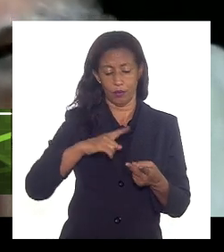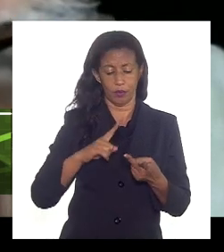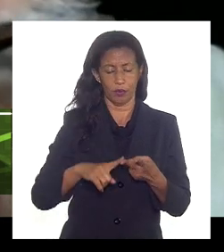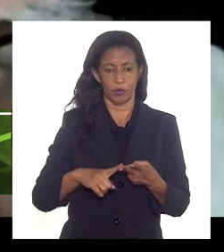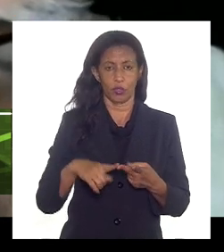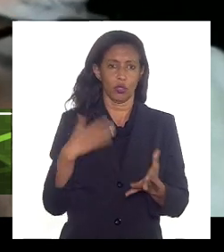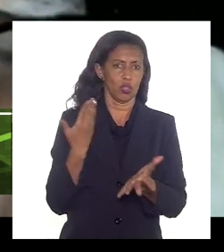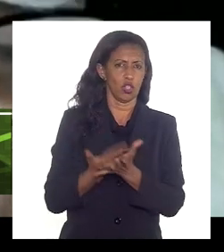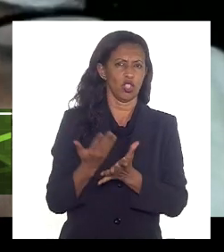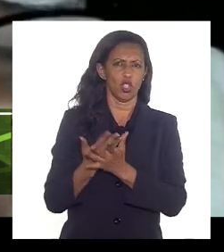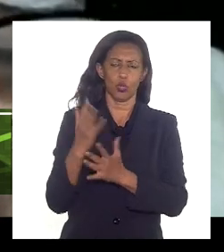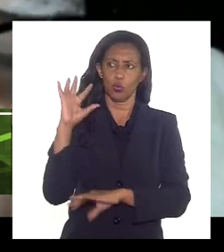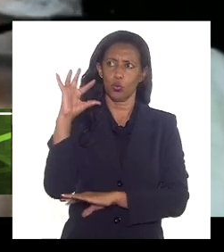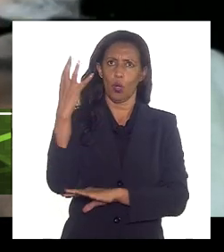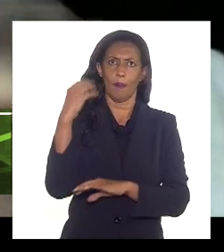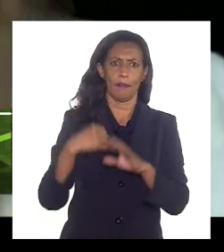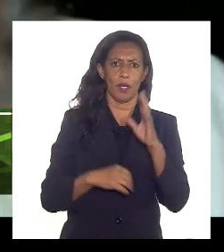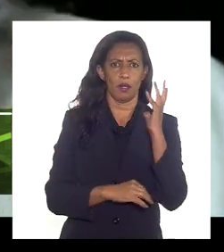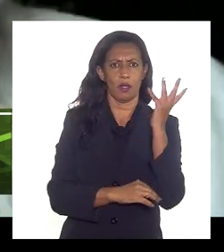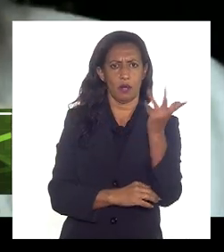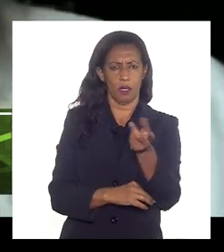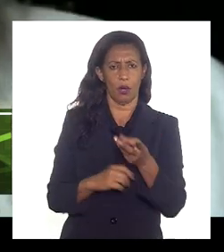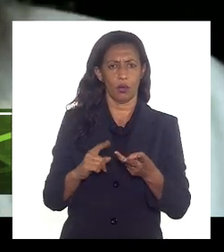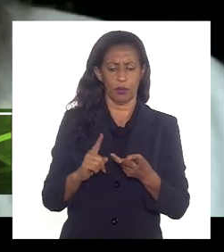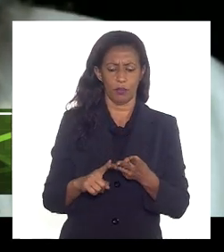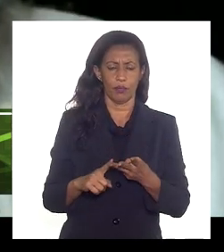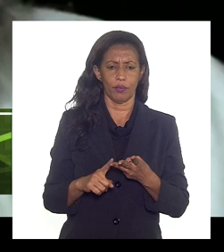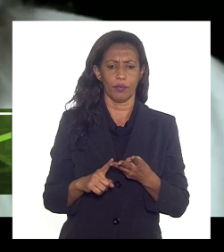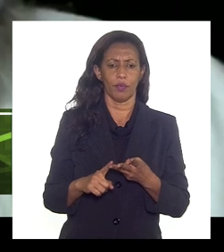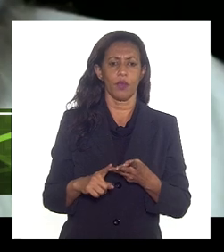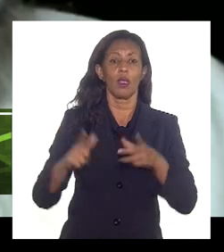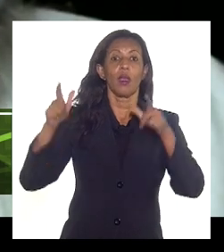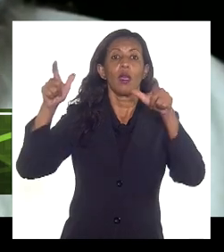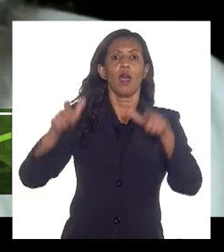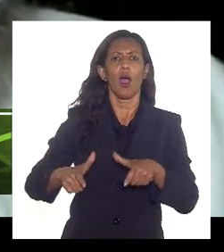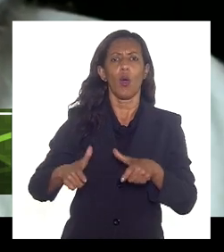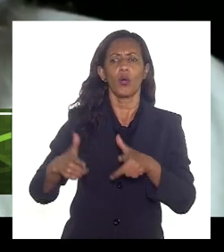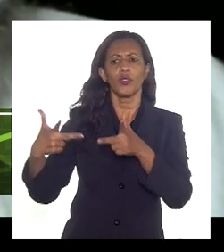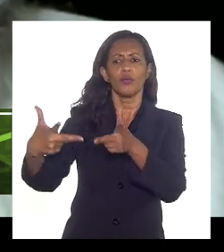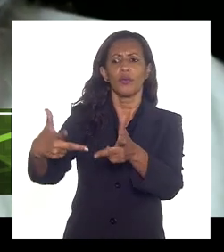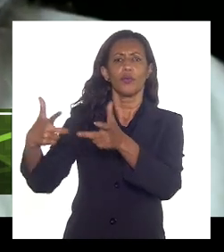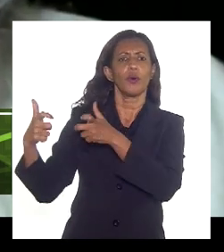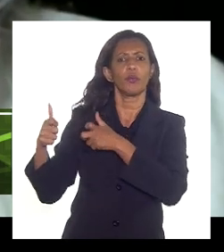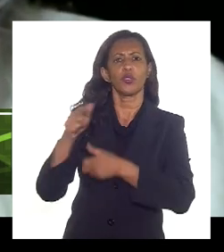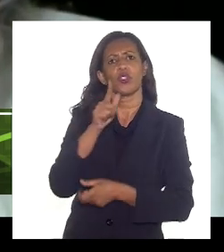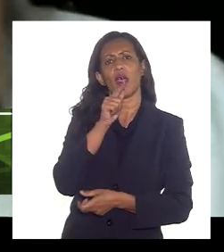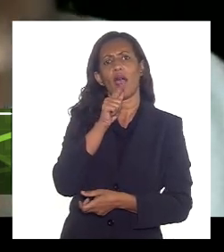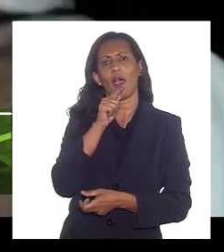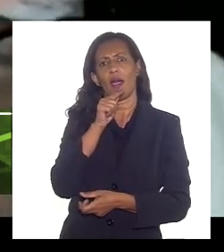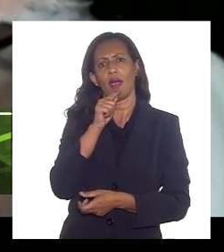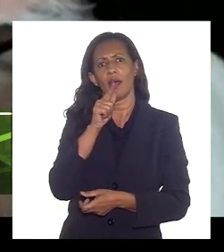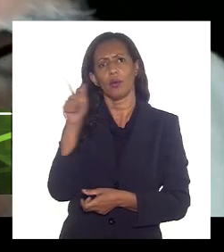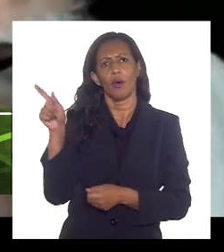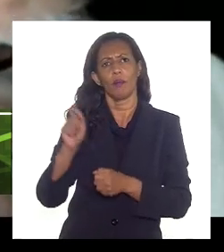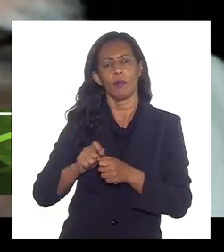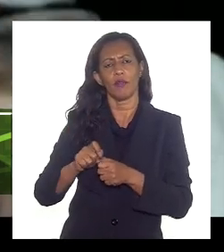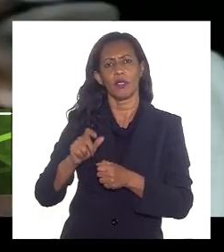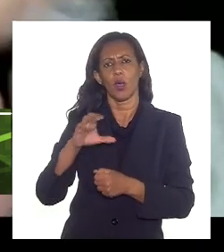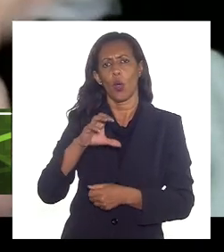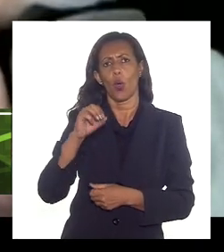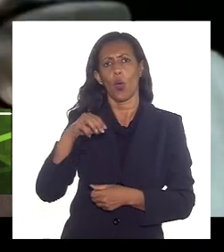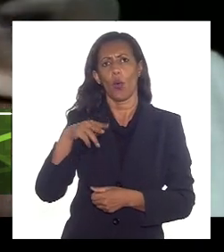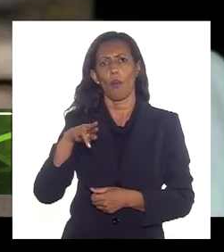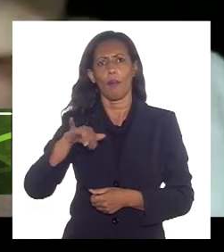estudo ambiental do Comperge previsão de onde será captada água potável operacional industrial para o Comperge